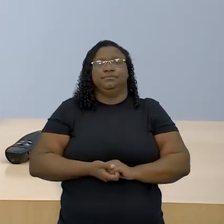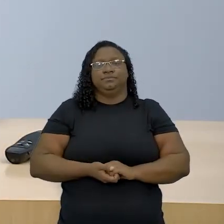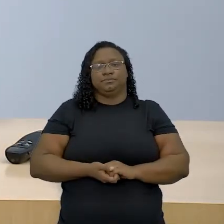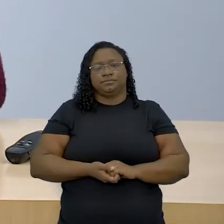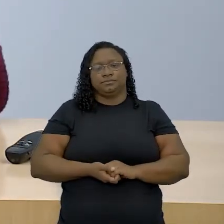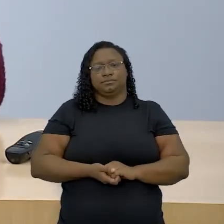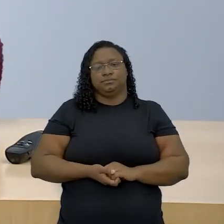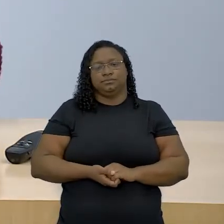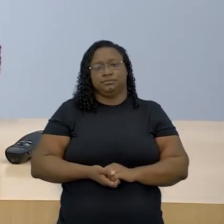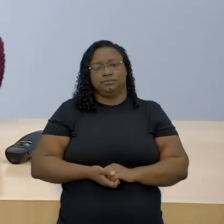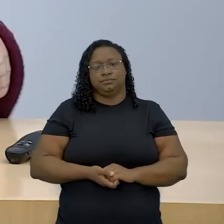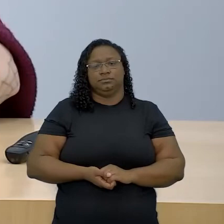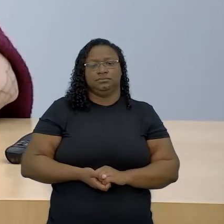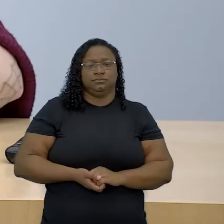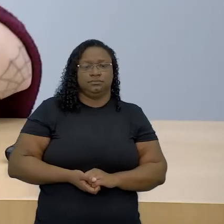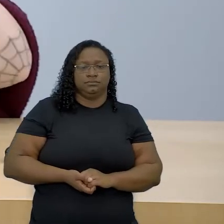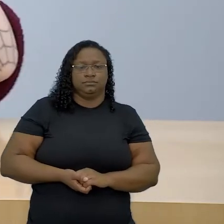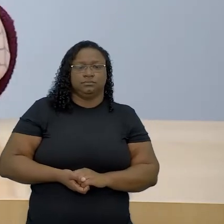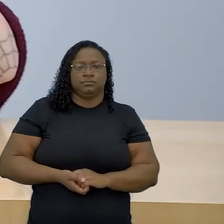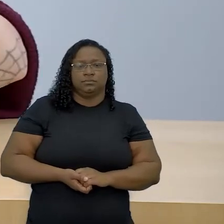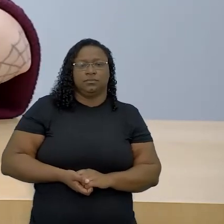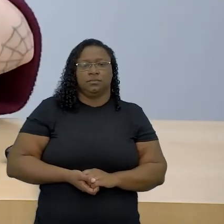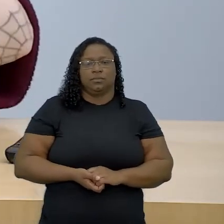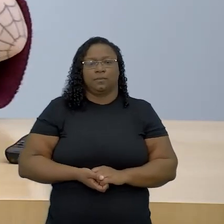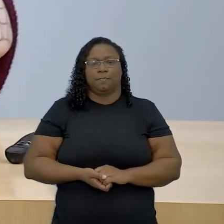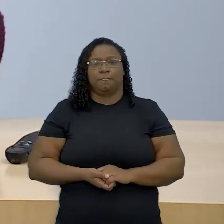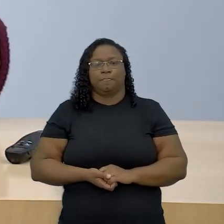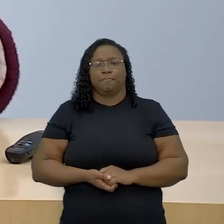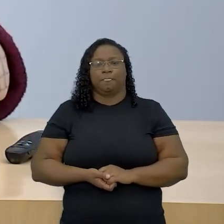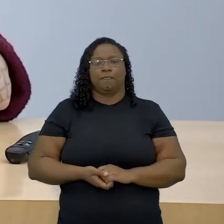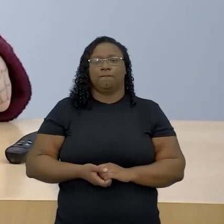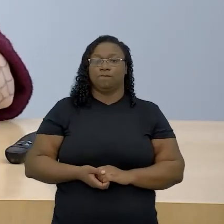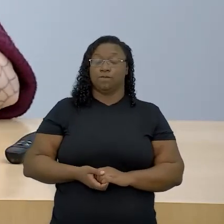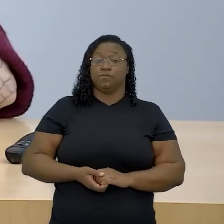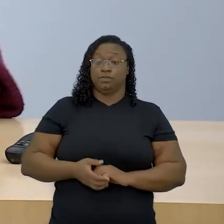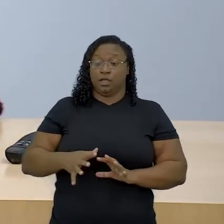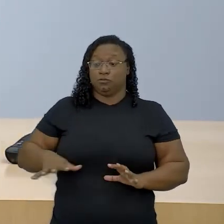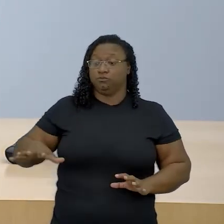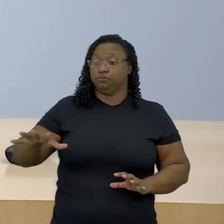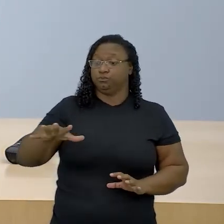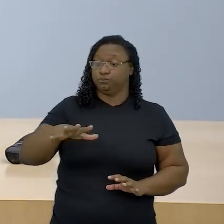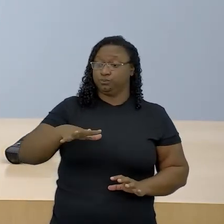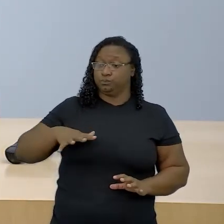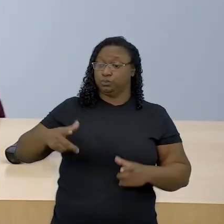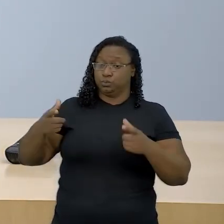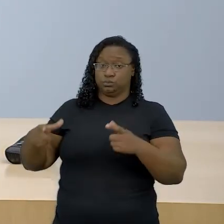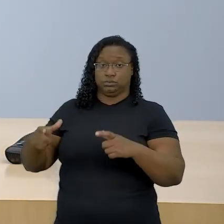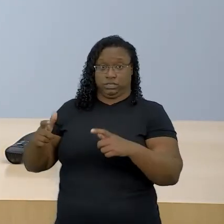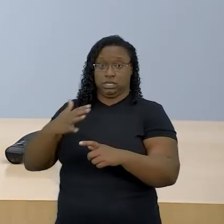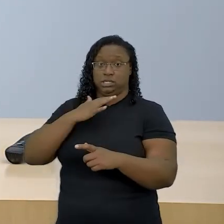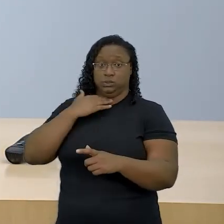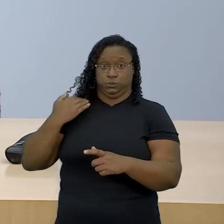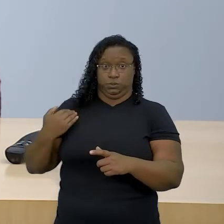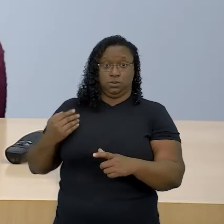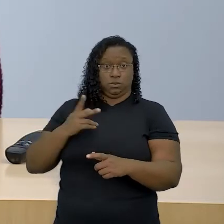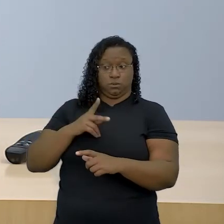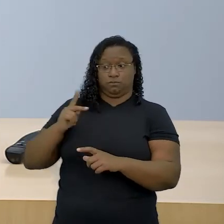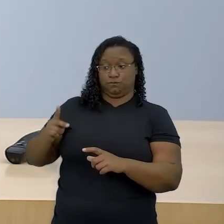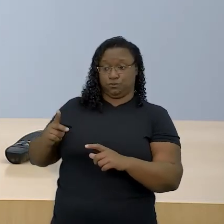Então, esse conceito de zonas de morte, mundos de morte, que o professor Umbembe cria,